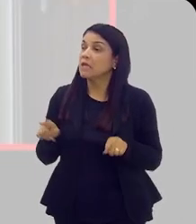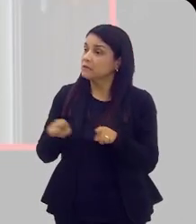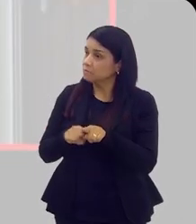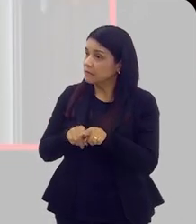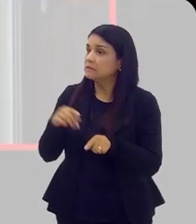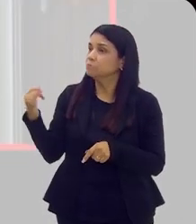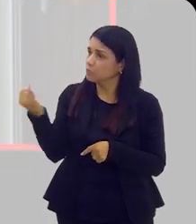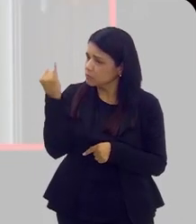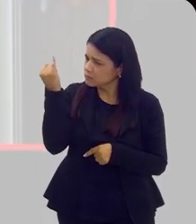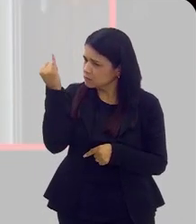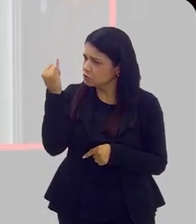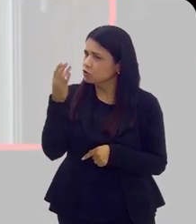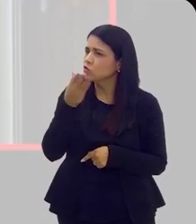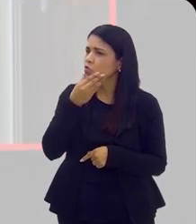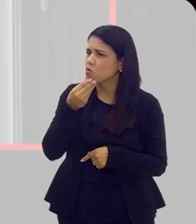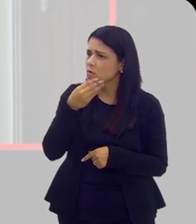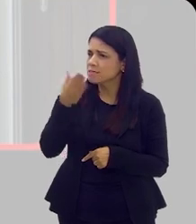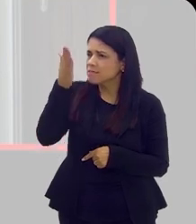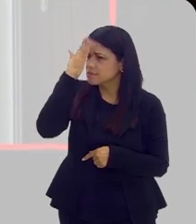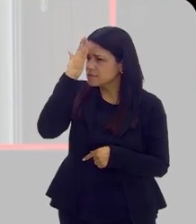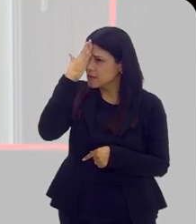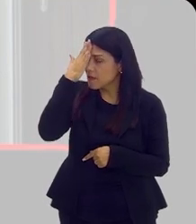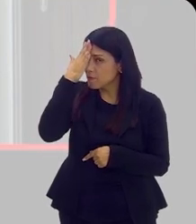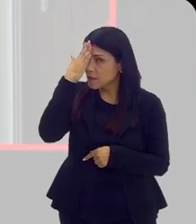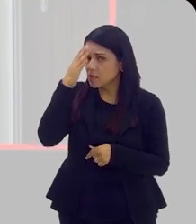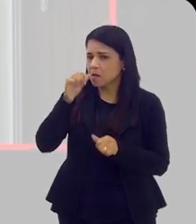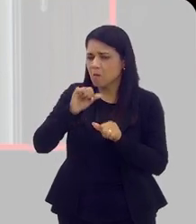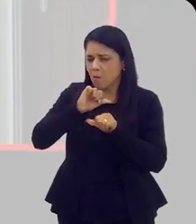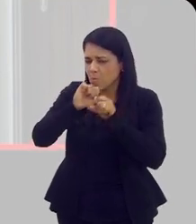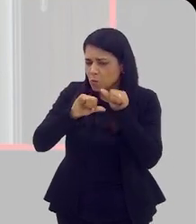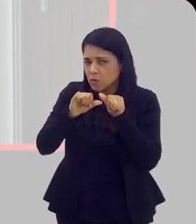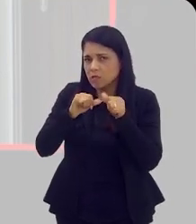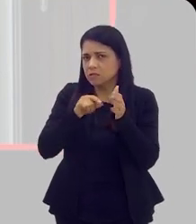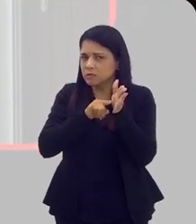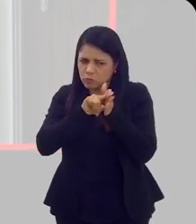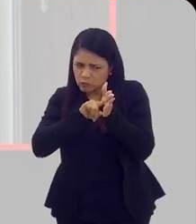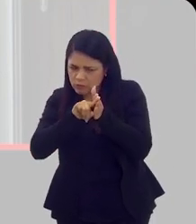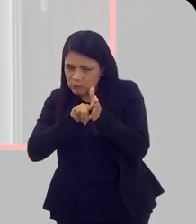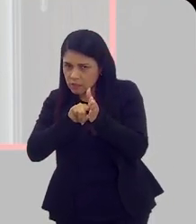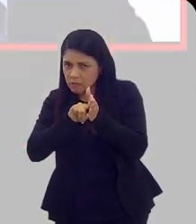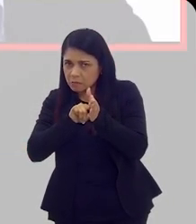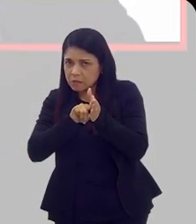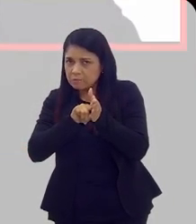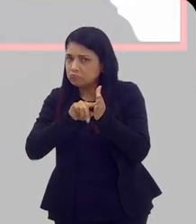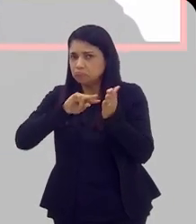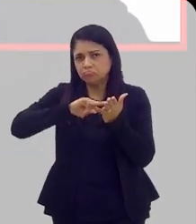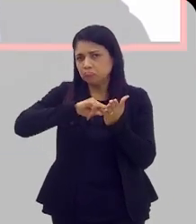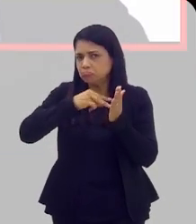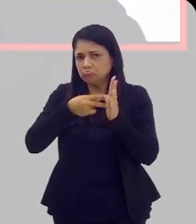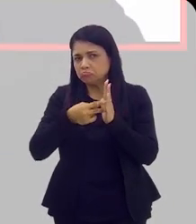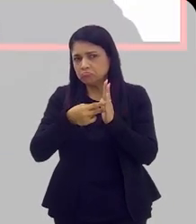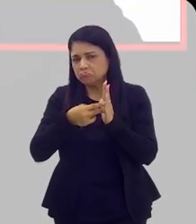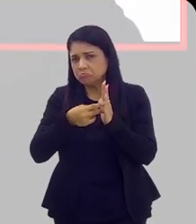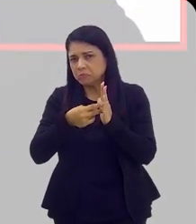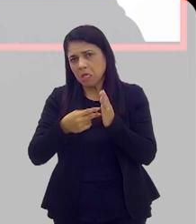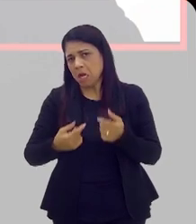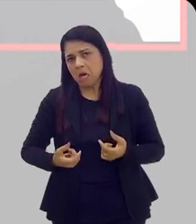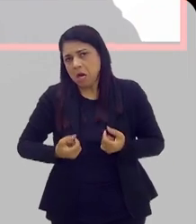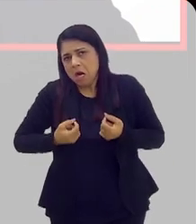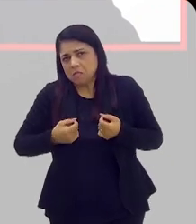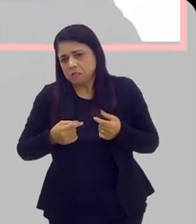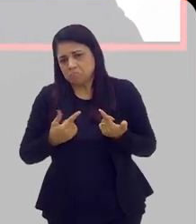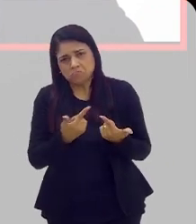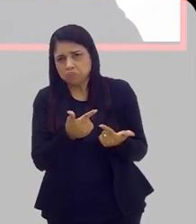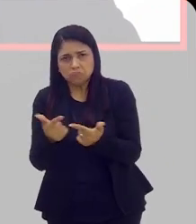é importante também que o homem saiba que uma alteração no exame desse pode não significar um